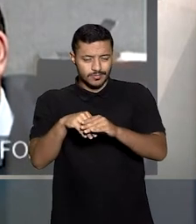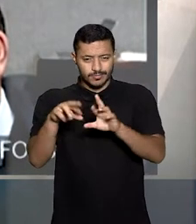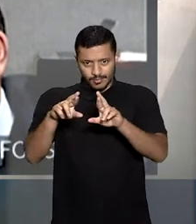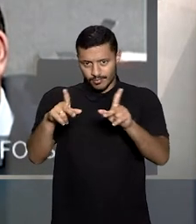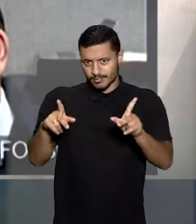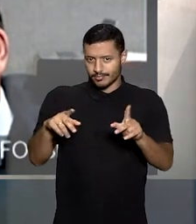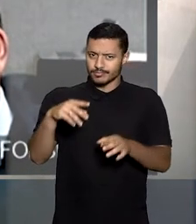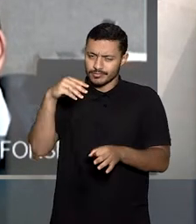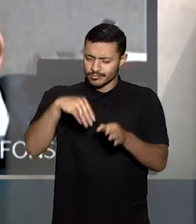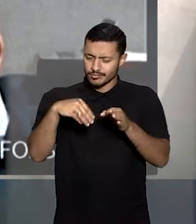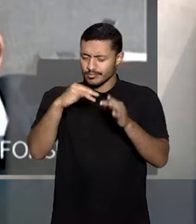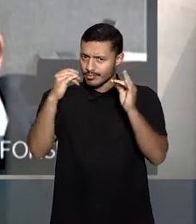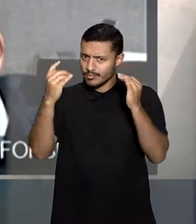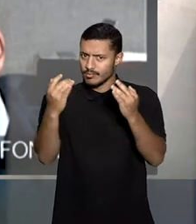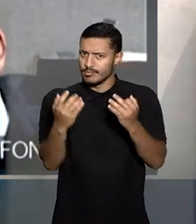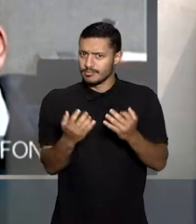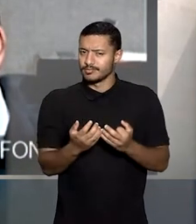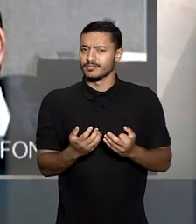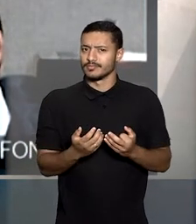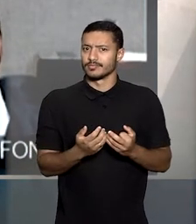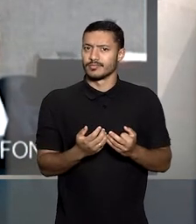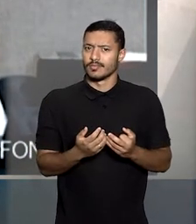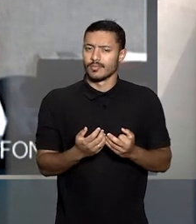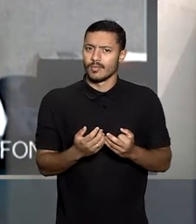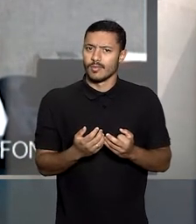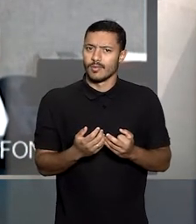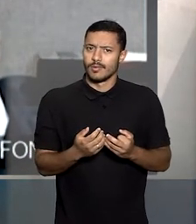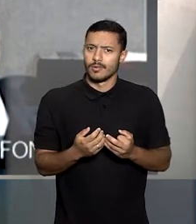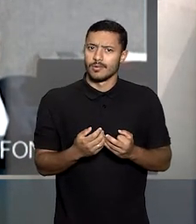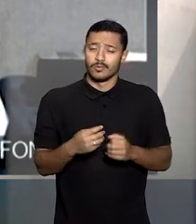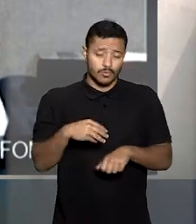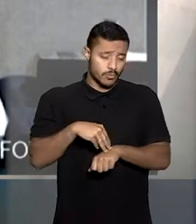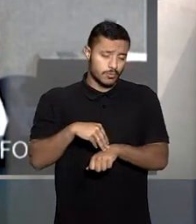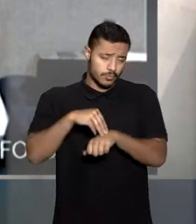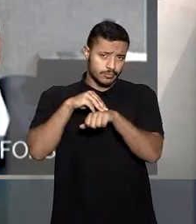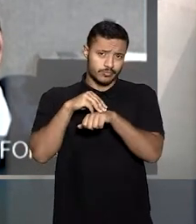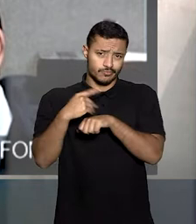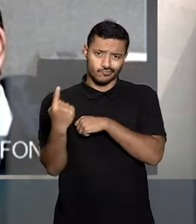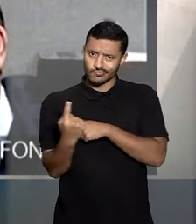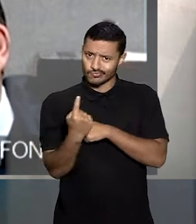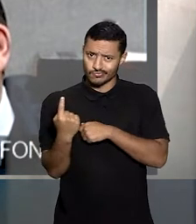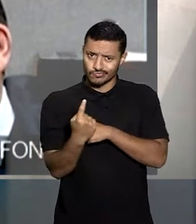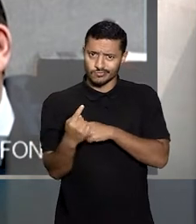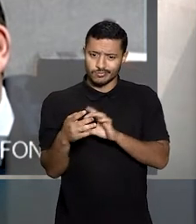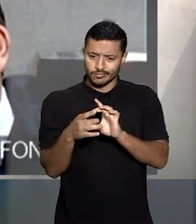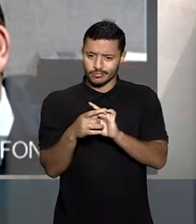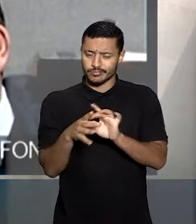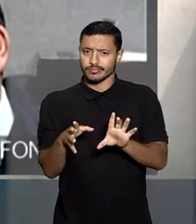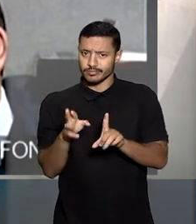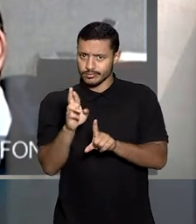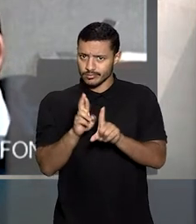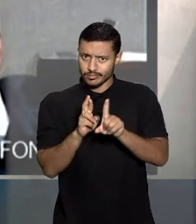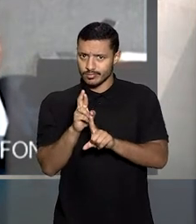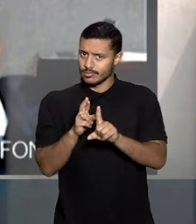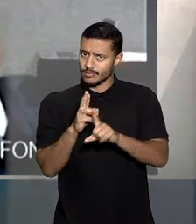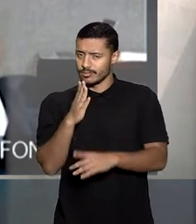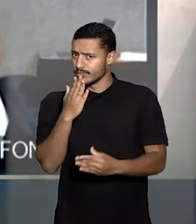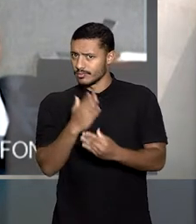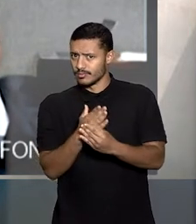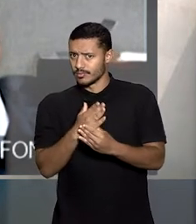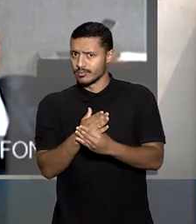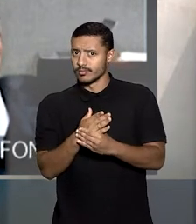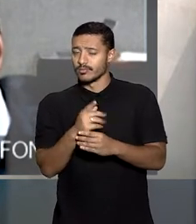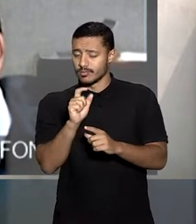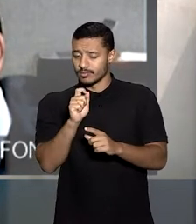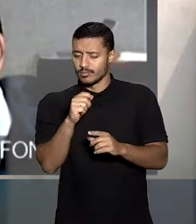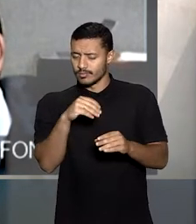O ministro explicou que, por determinação regimental, o magistrado unicamente deixa de ser relator do acórdão em